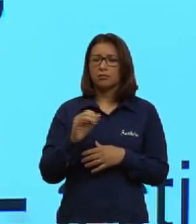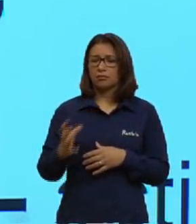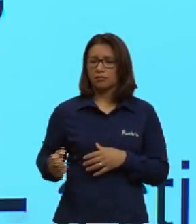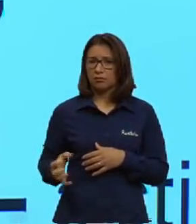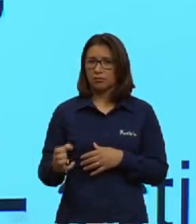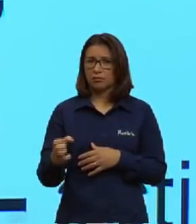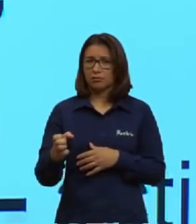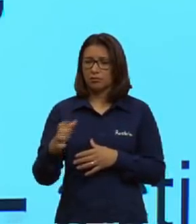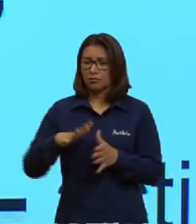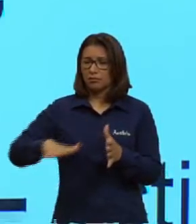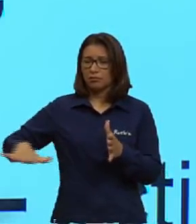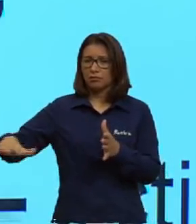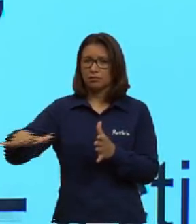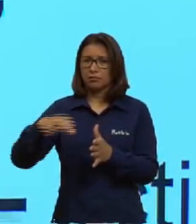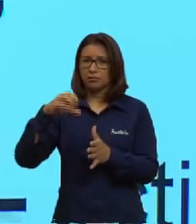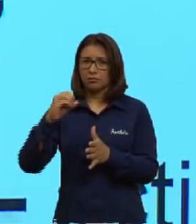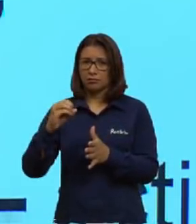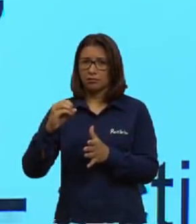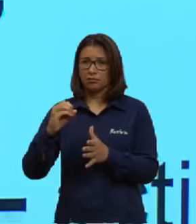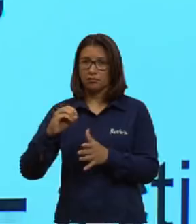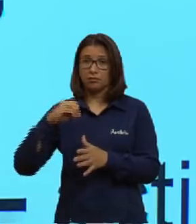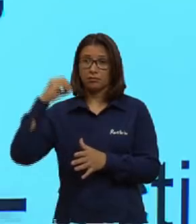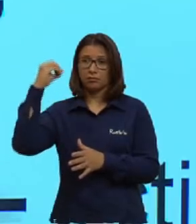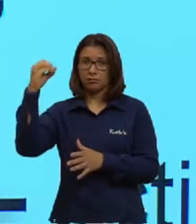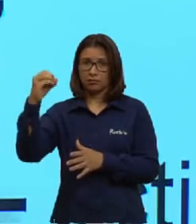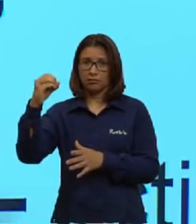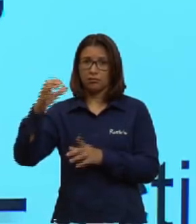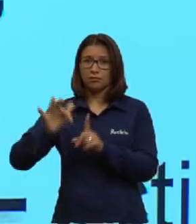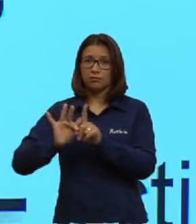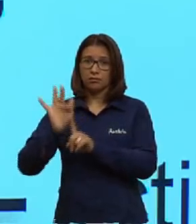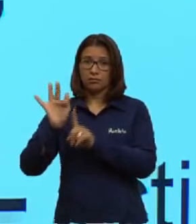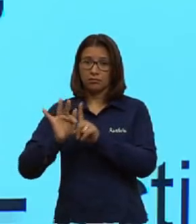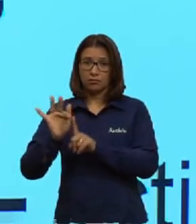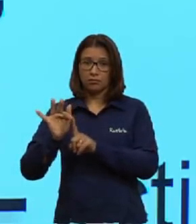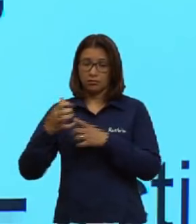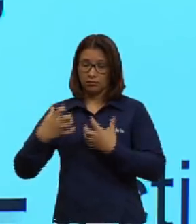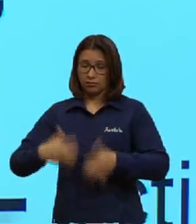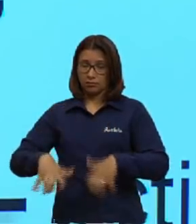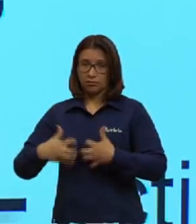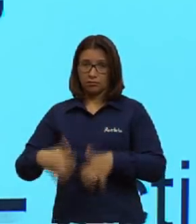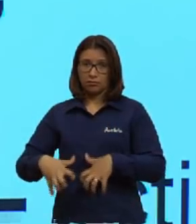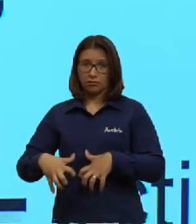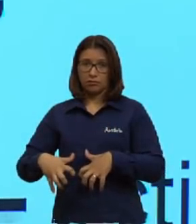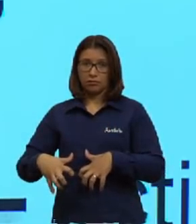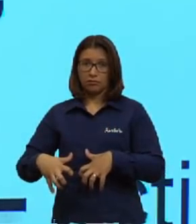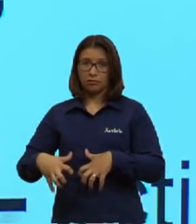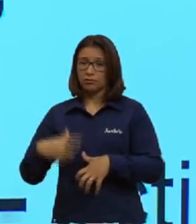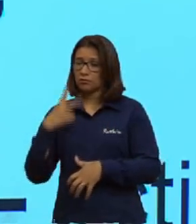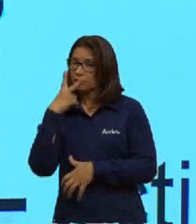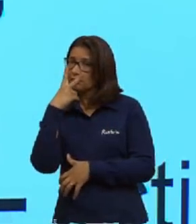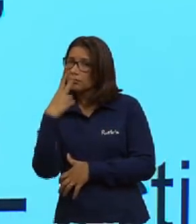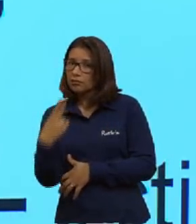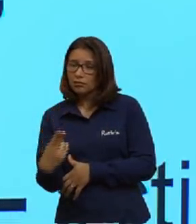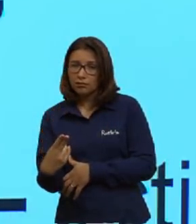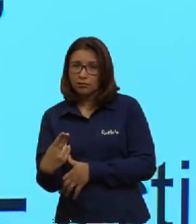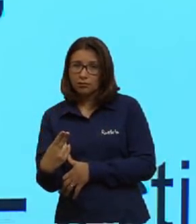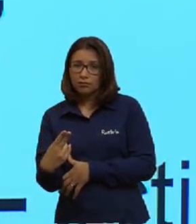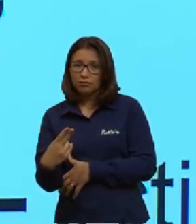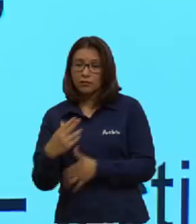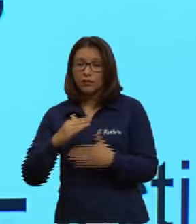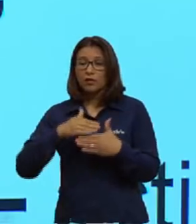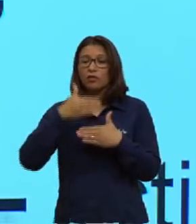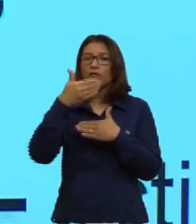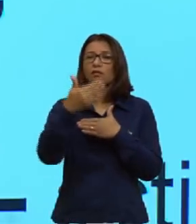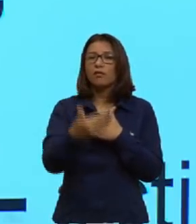termal de 100 graus Celsius, a temperatura de funcionamento da enzima vai ser a mesma. Fora disso,